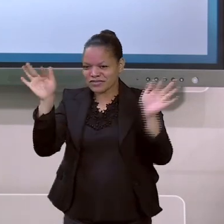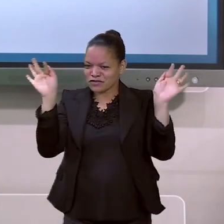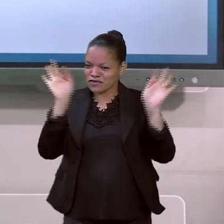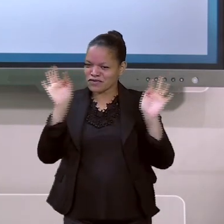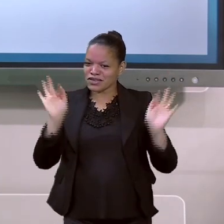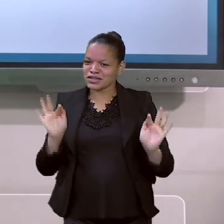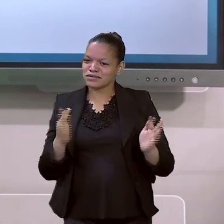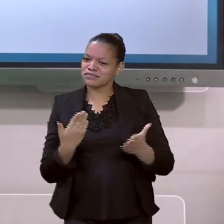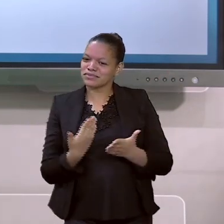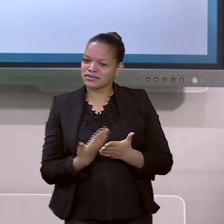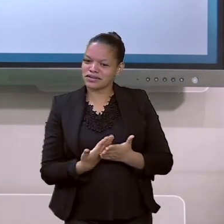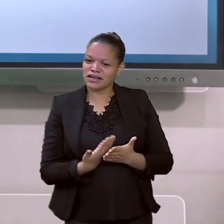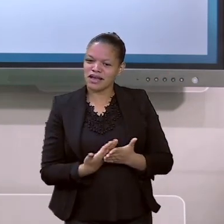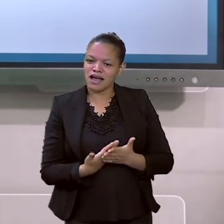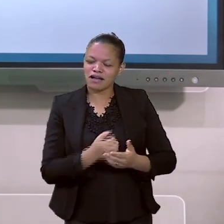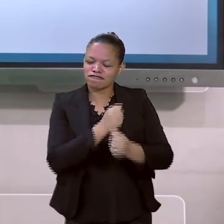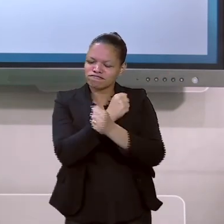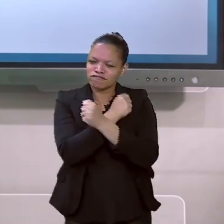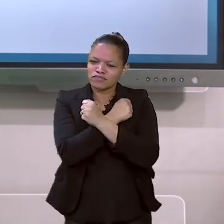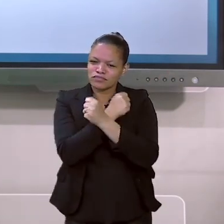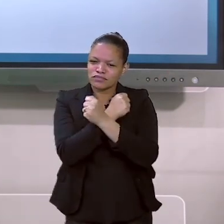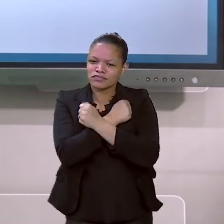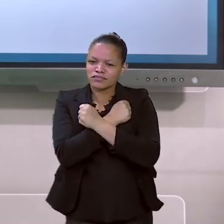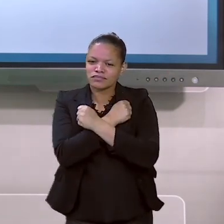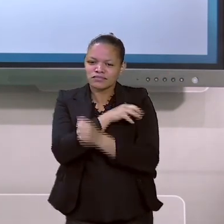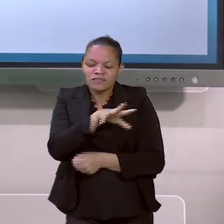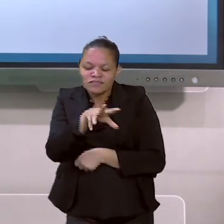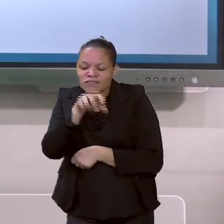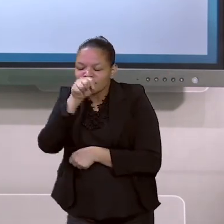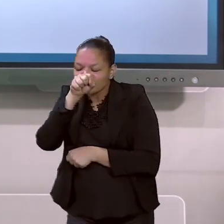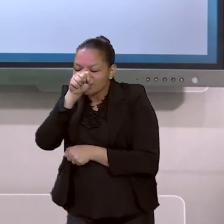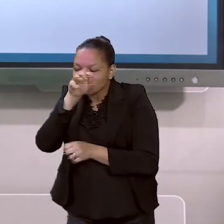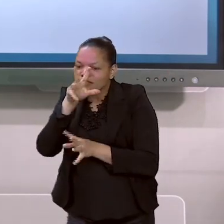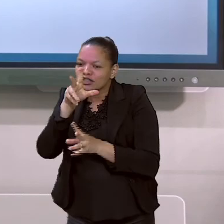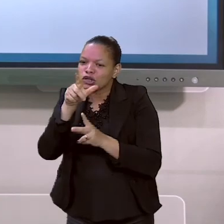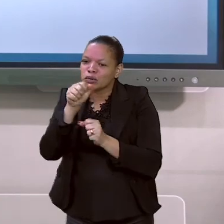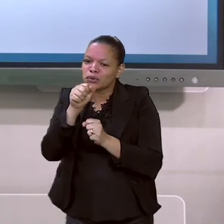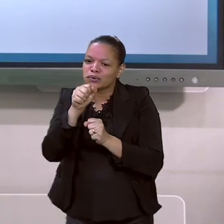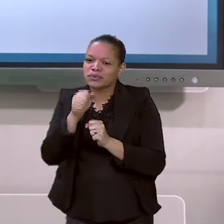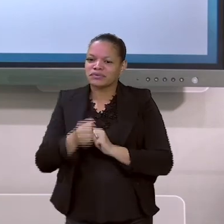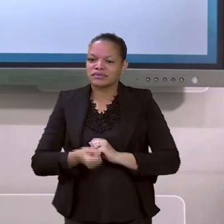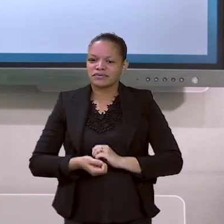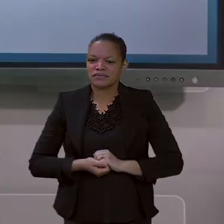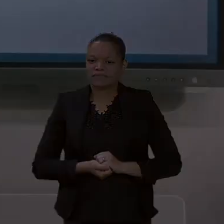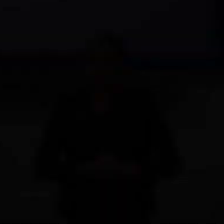aula, ok? Um forte abraço e um cheiro, meus amores!